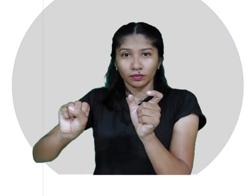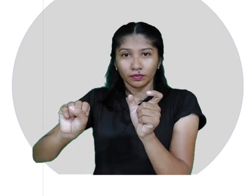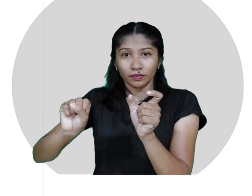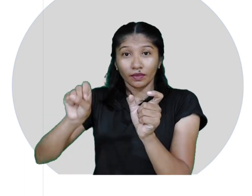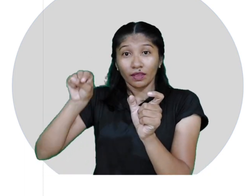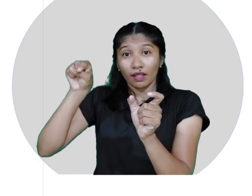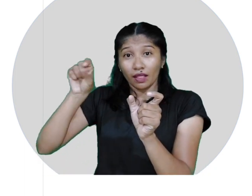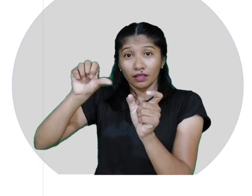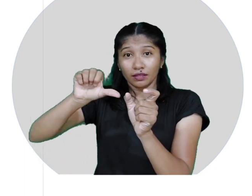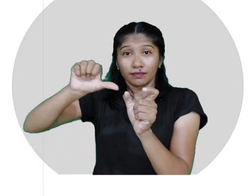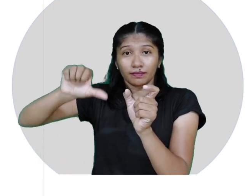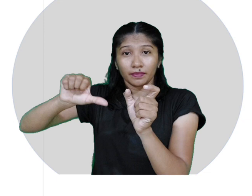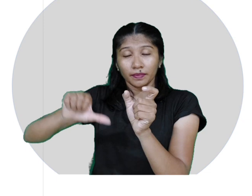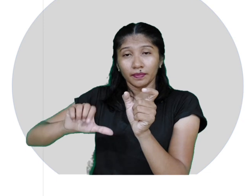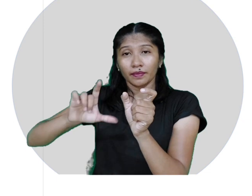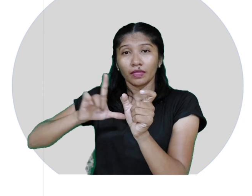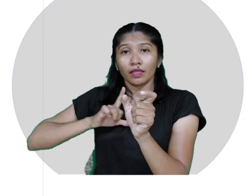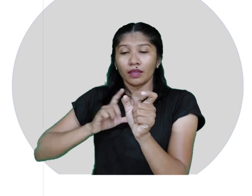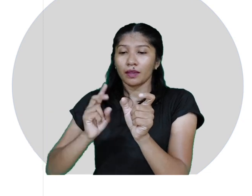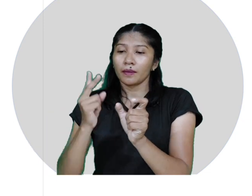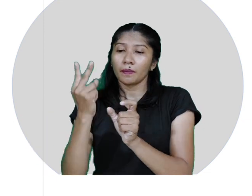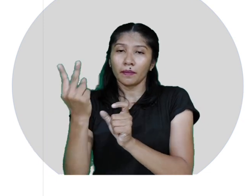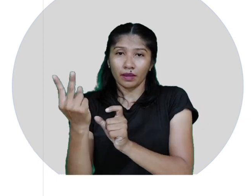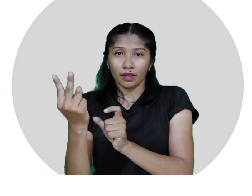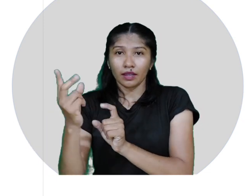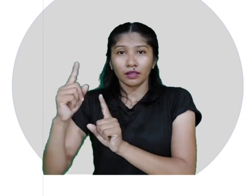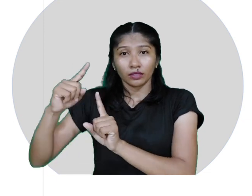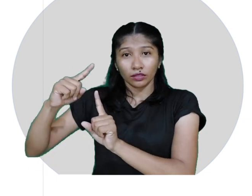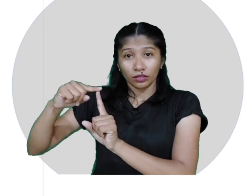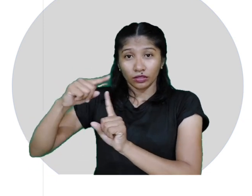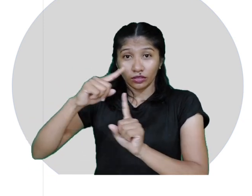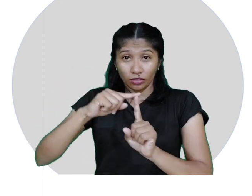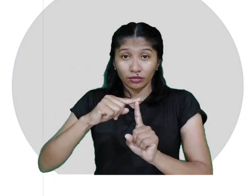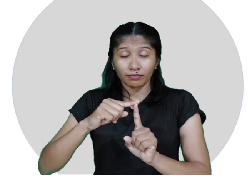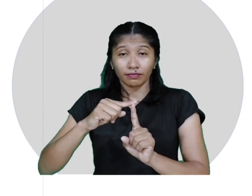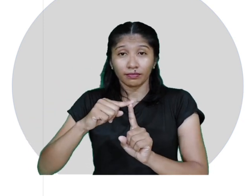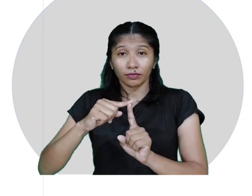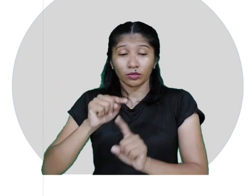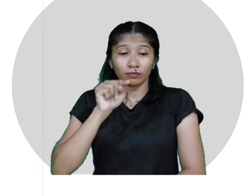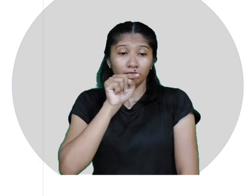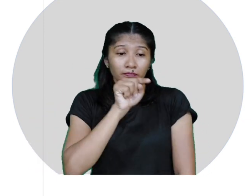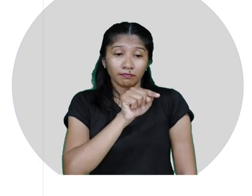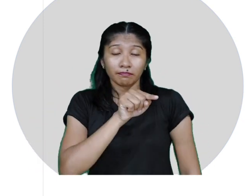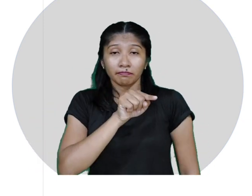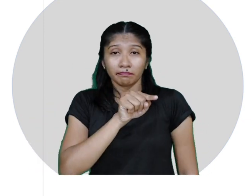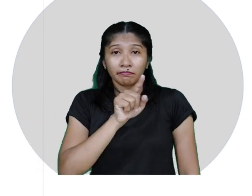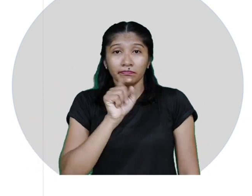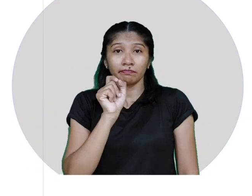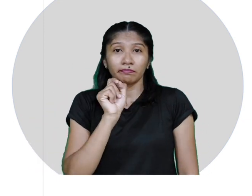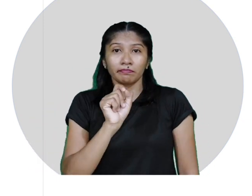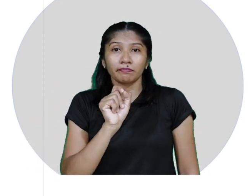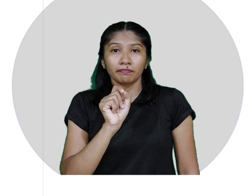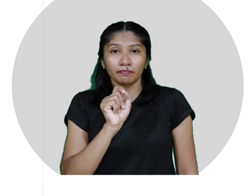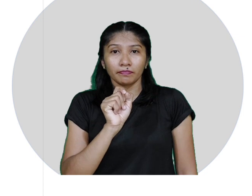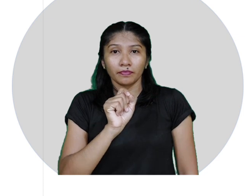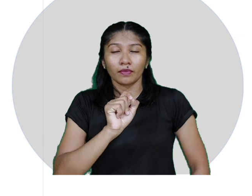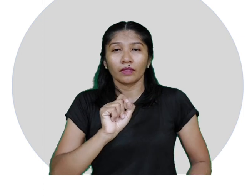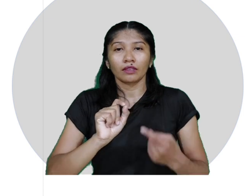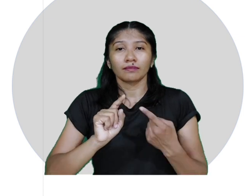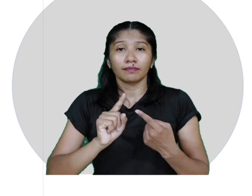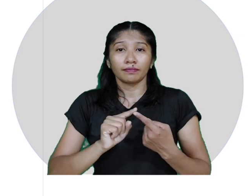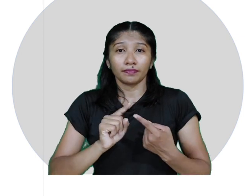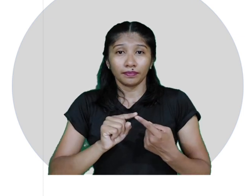Esta declinação se divide em duas formas, ou dois tipos. O primeiro tipo são